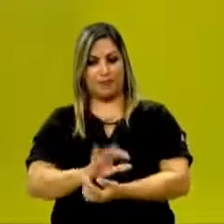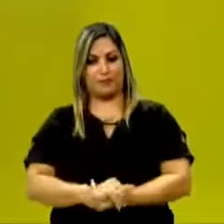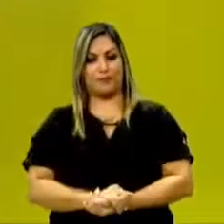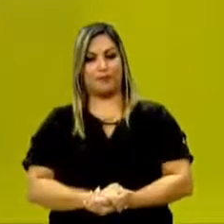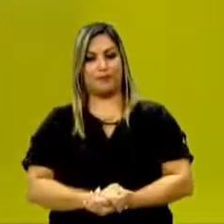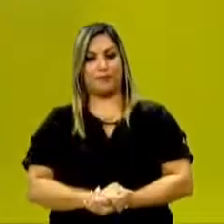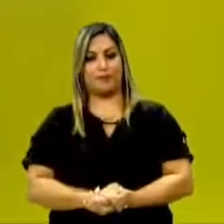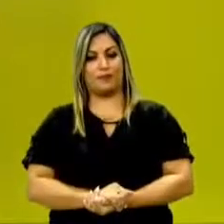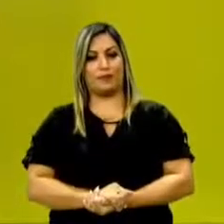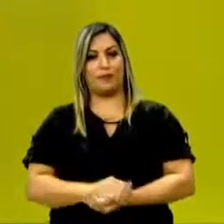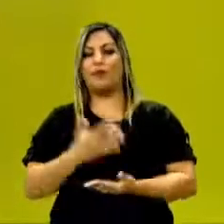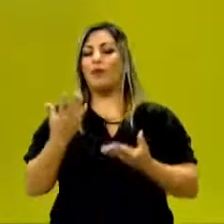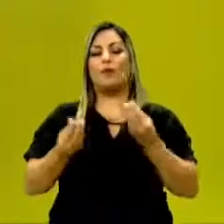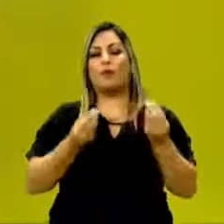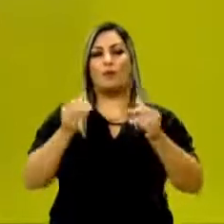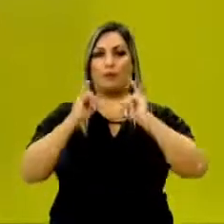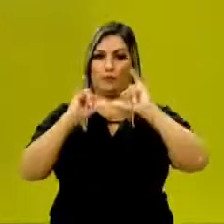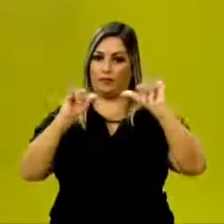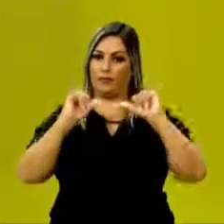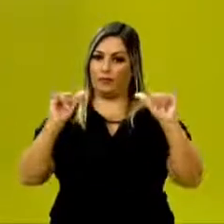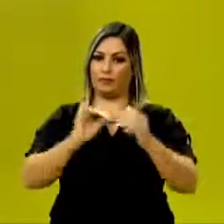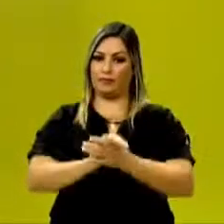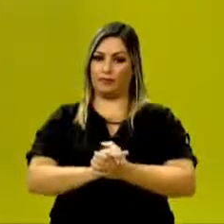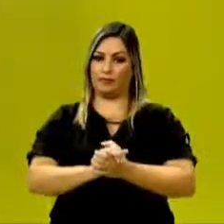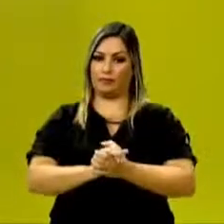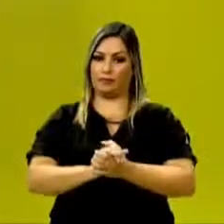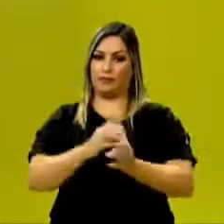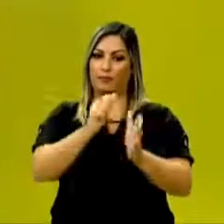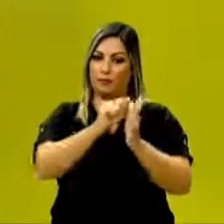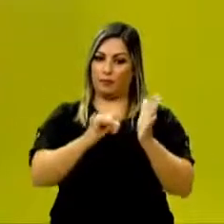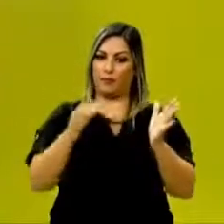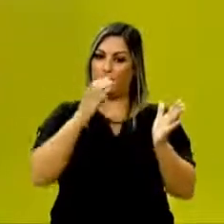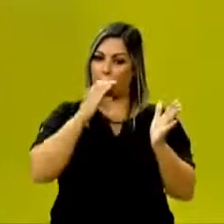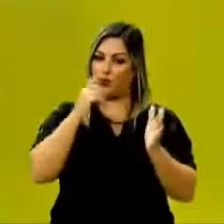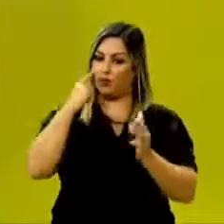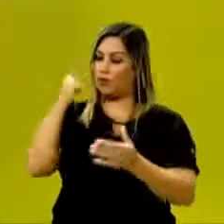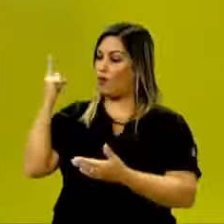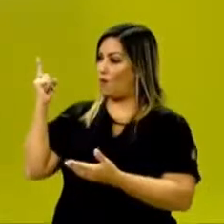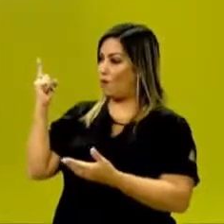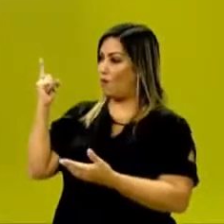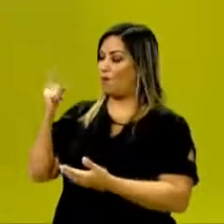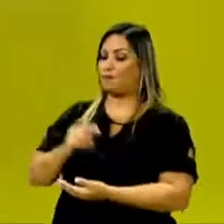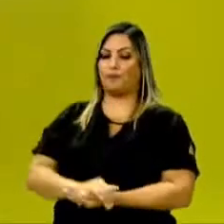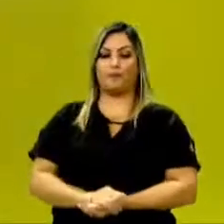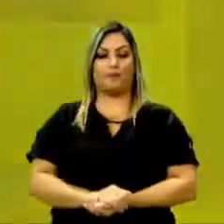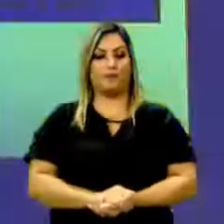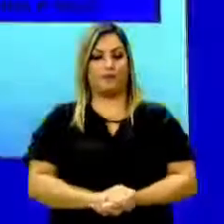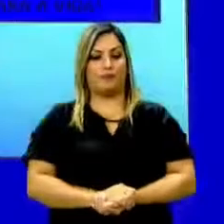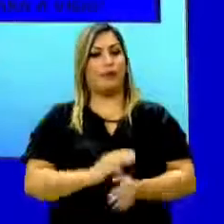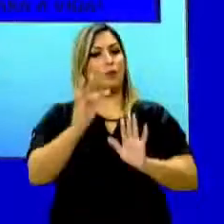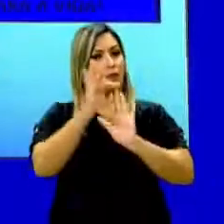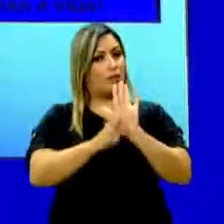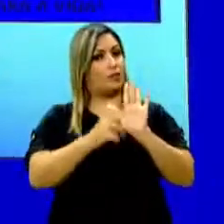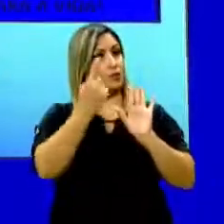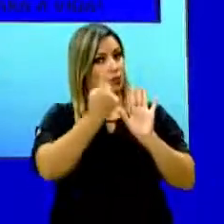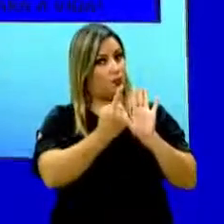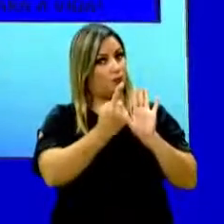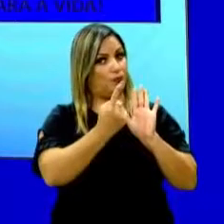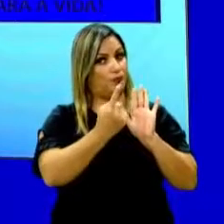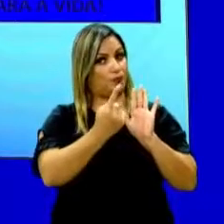Então, é o trato dessa informação. Então, vamos lá para uma atividadezinha? Olha só de olho na tela. O texto 1,